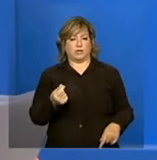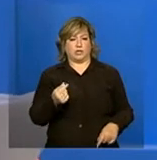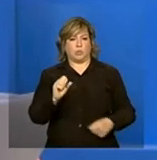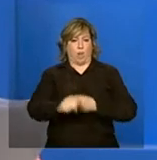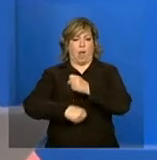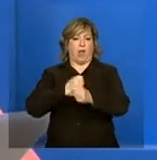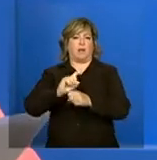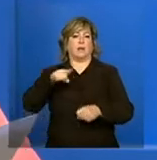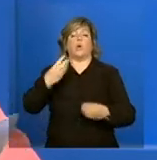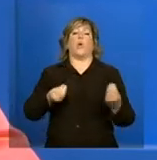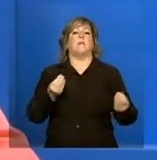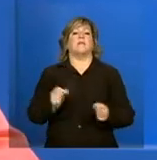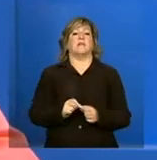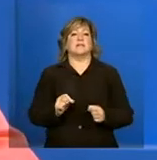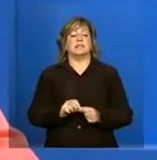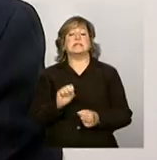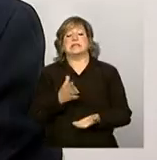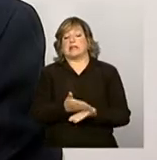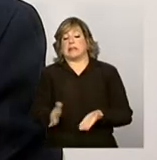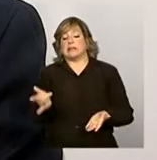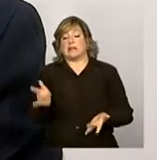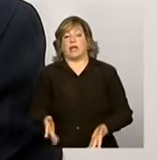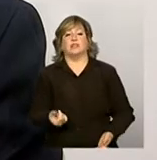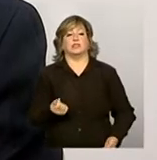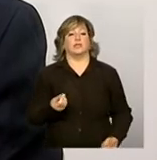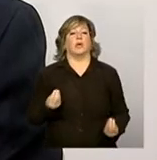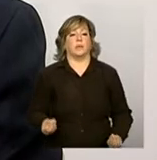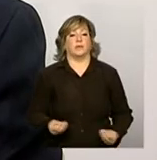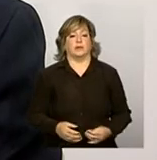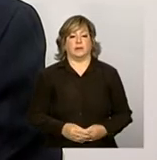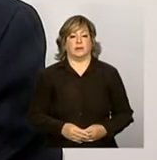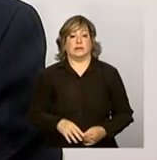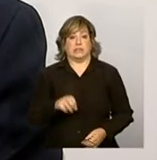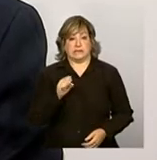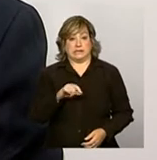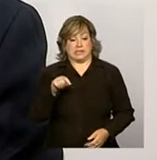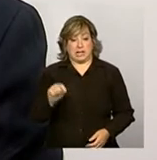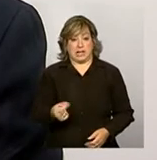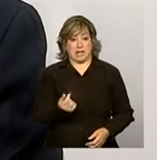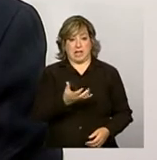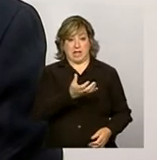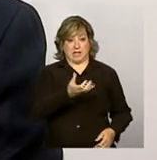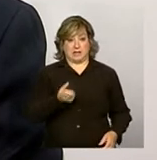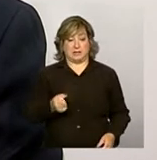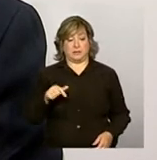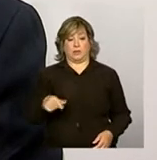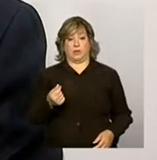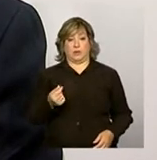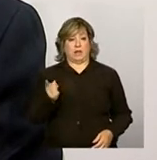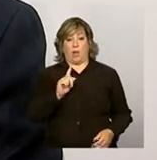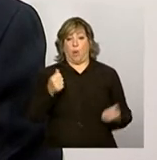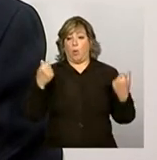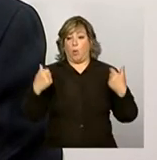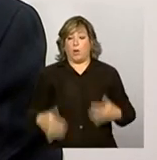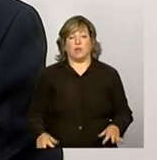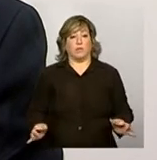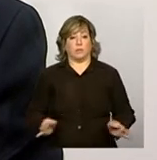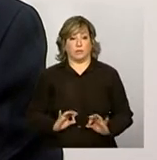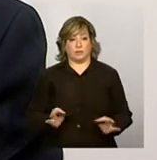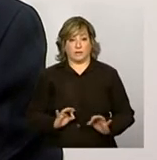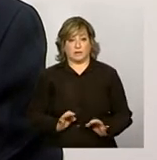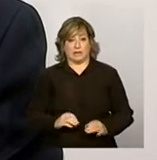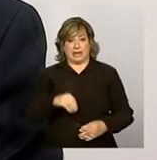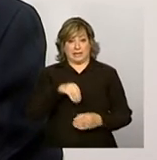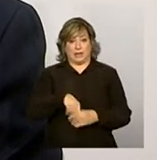Como ele deve proceder? Ah, sim, claro. Se ele recebe o recurso e ele não gasta dentro do